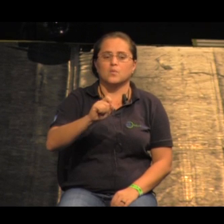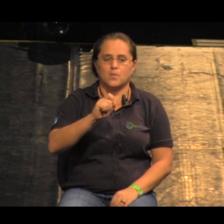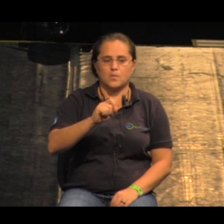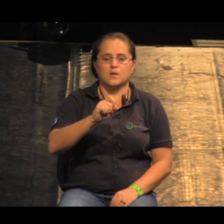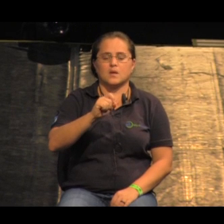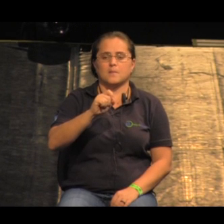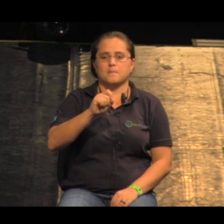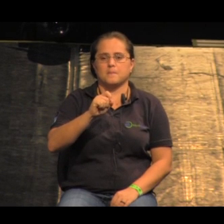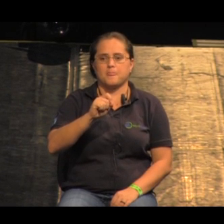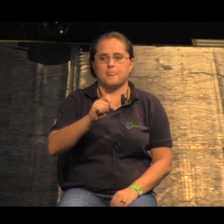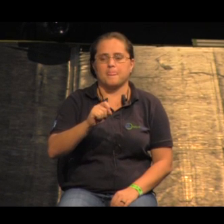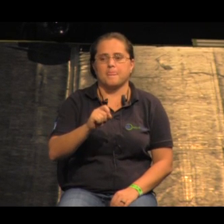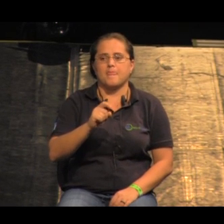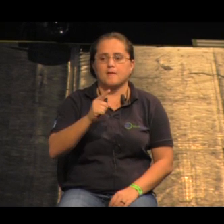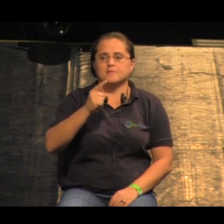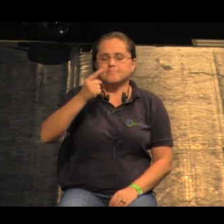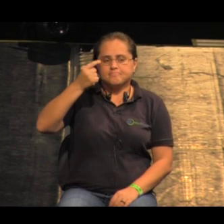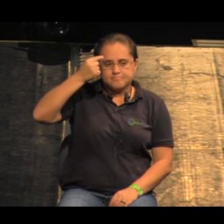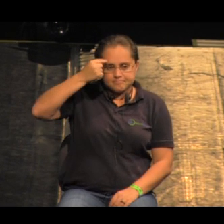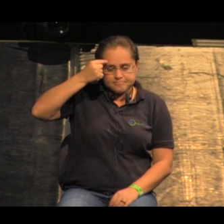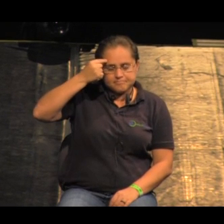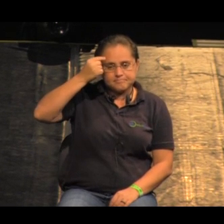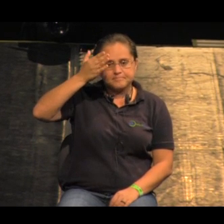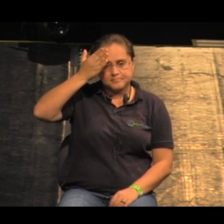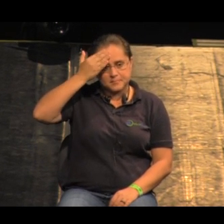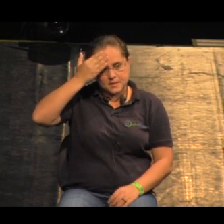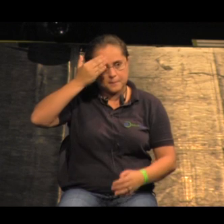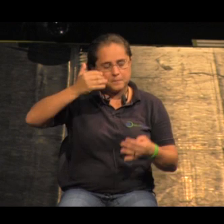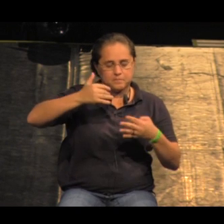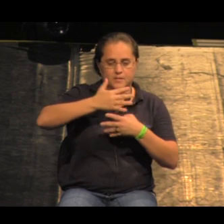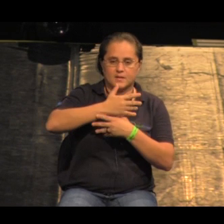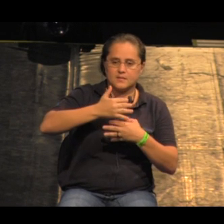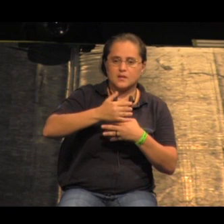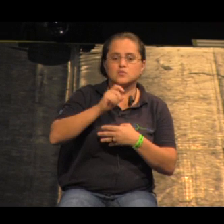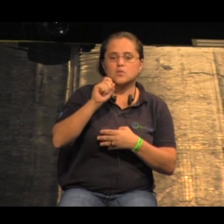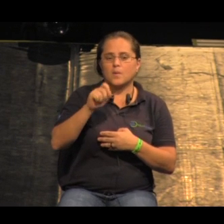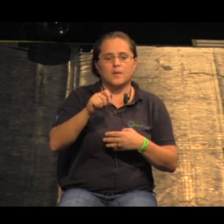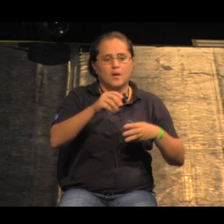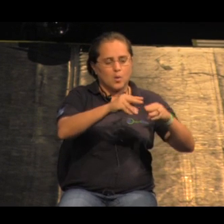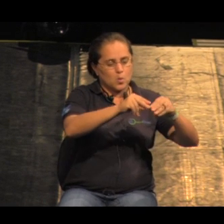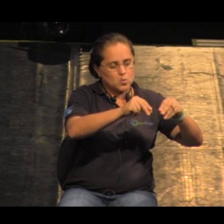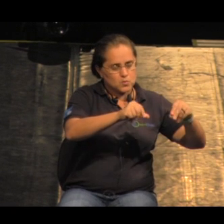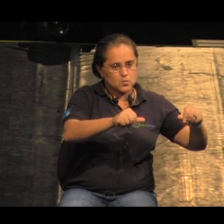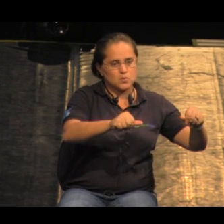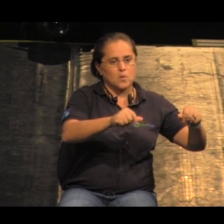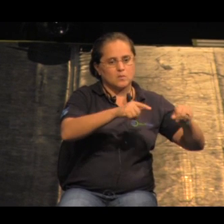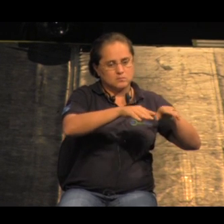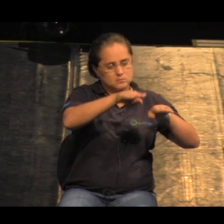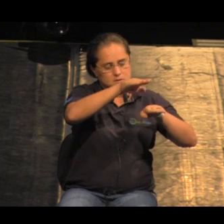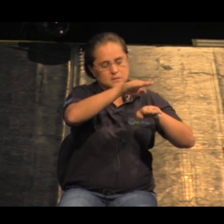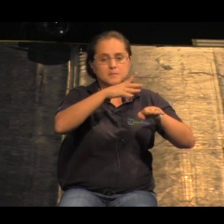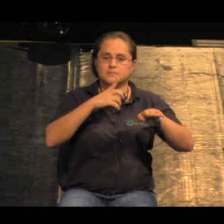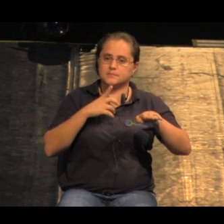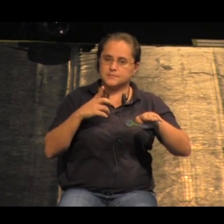abordagem de essa consciência de que a cidade no fundo é um solo mecanizado e em cima dela a gente